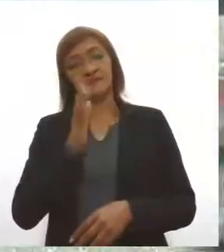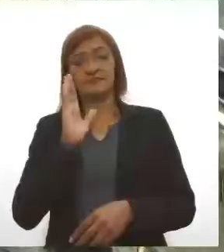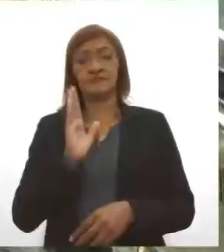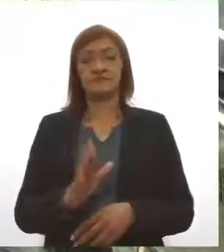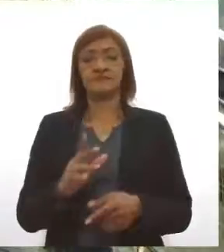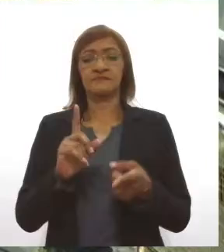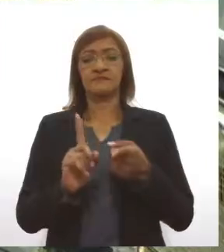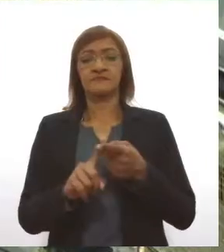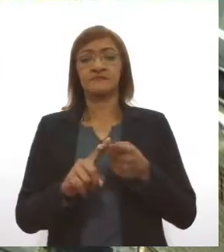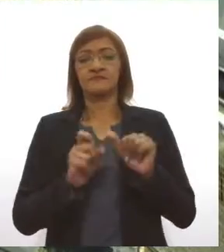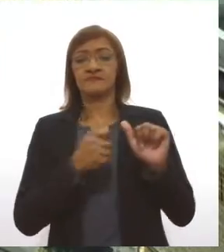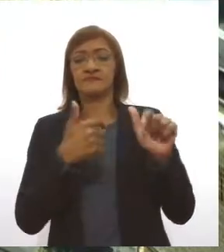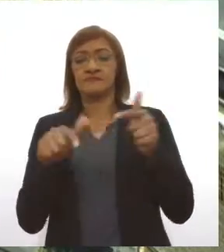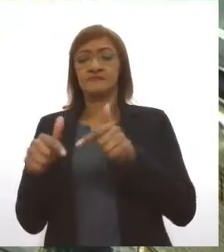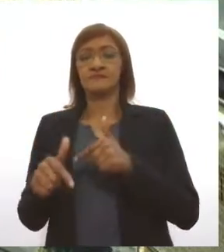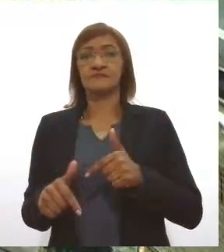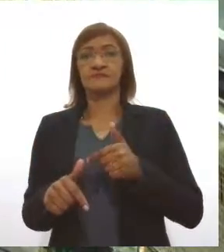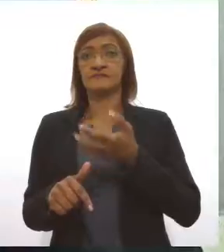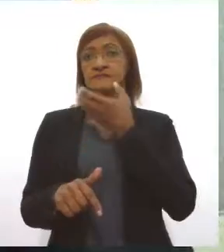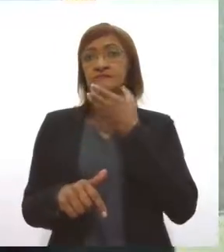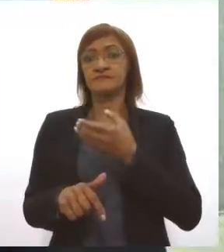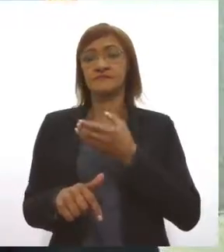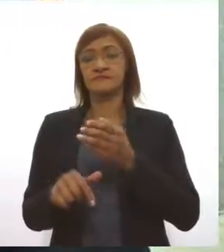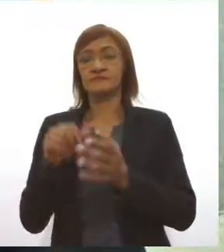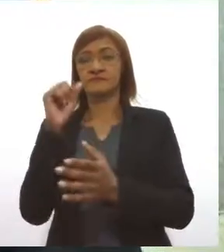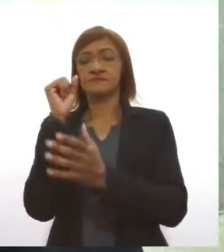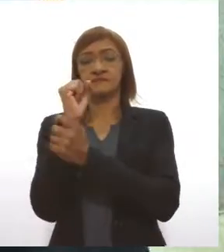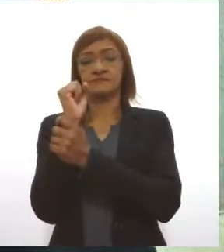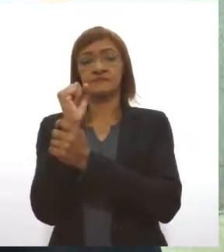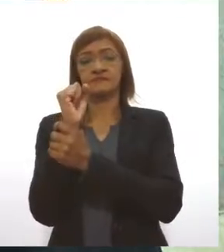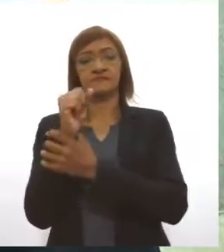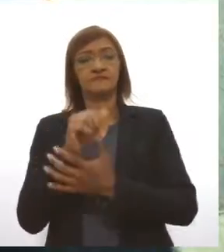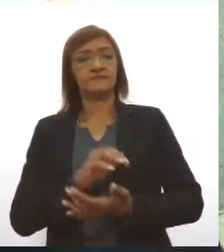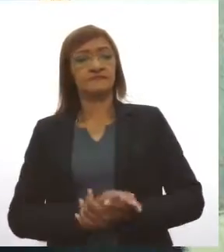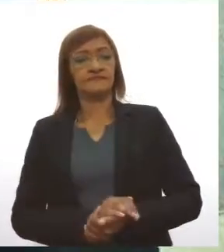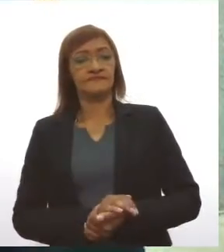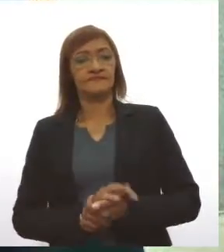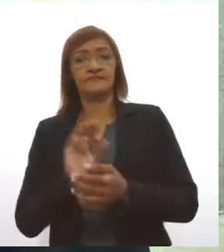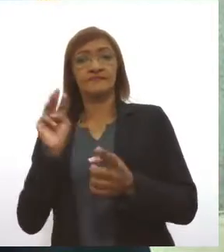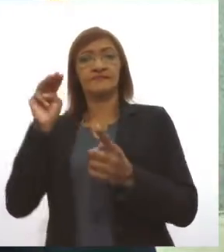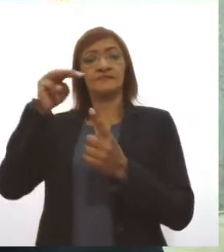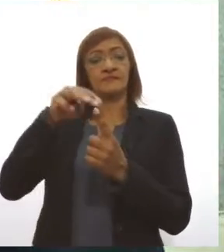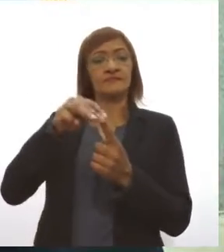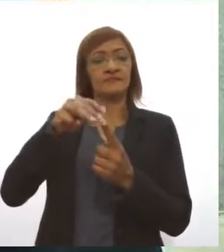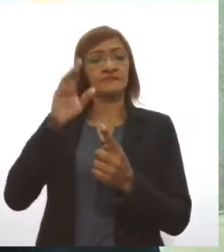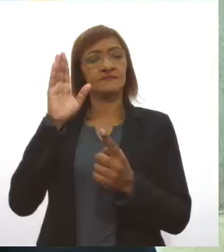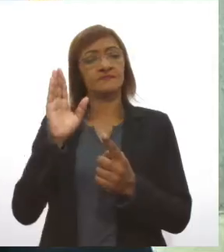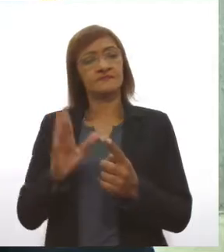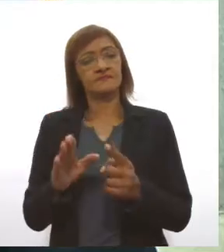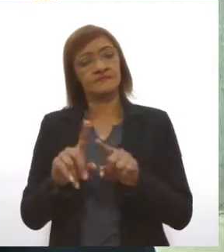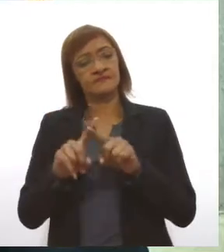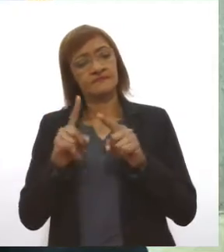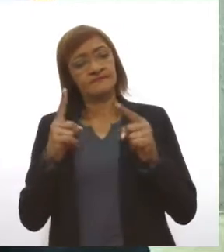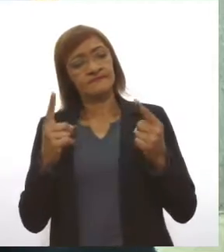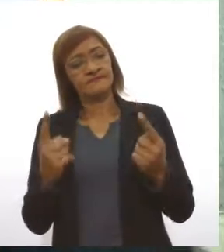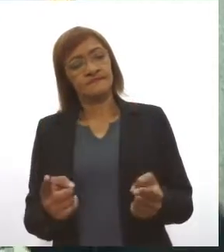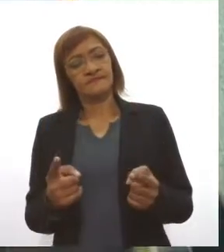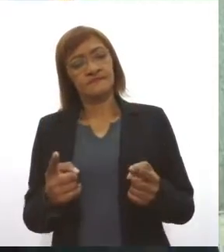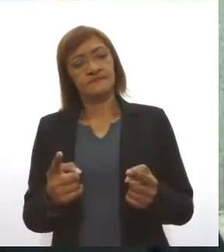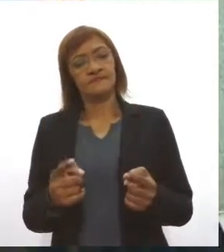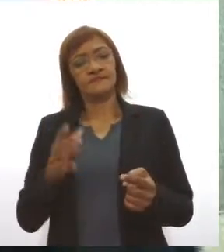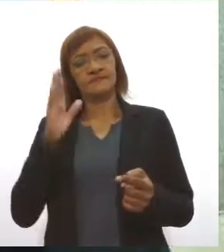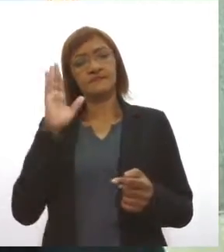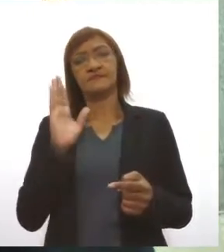operação Final de Ano Seguro. A meta é essa que a gente diminua zero os acidentes. Infelizmente, a gente depende muito